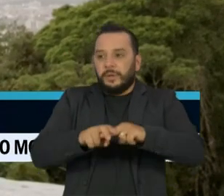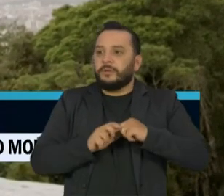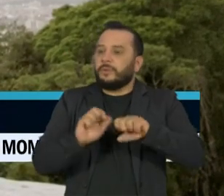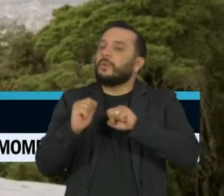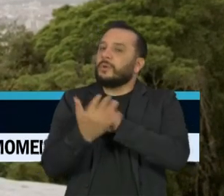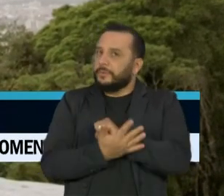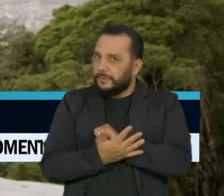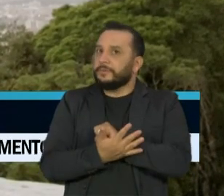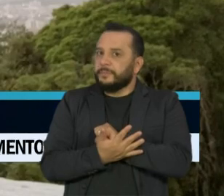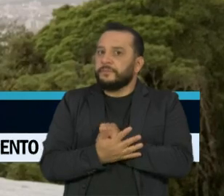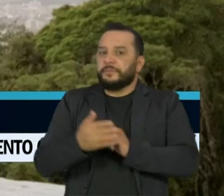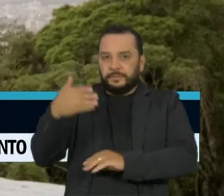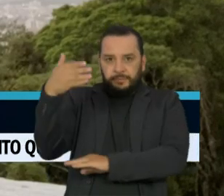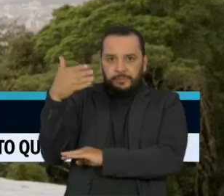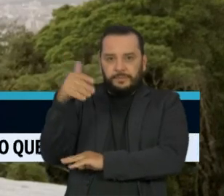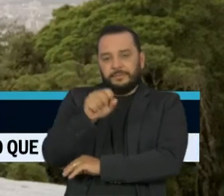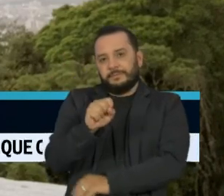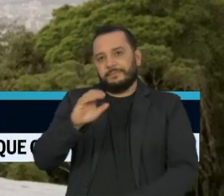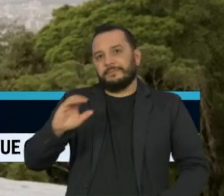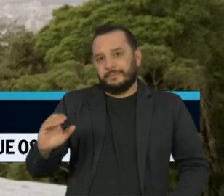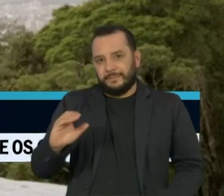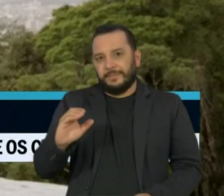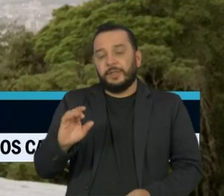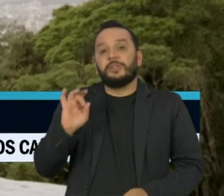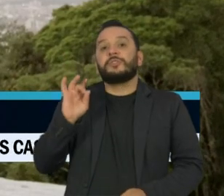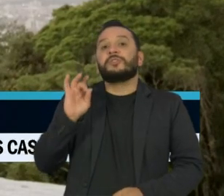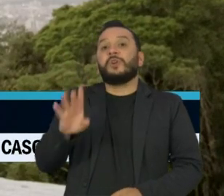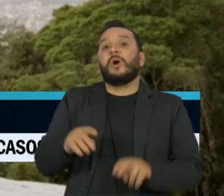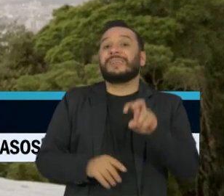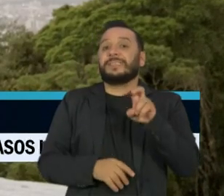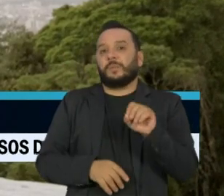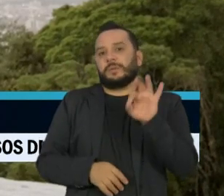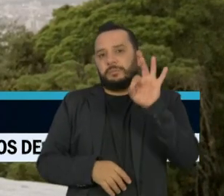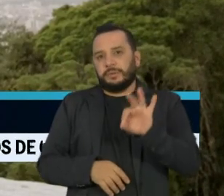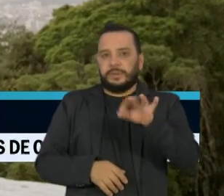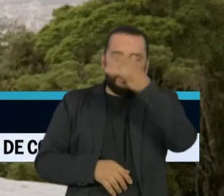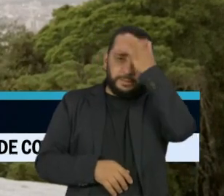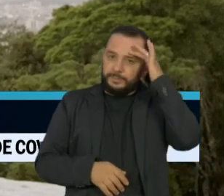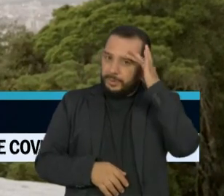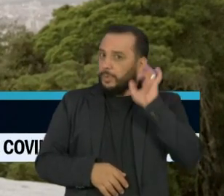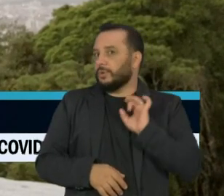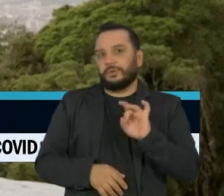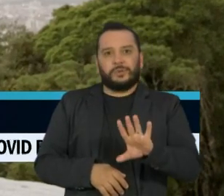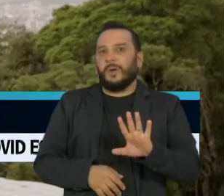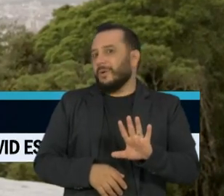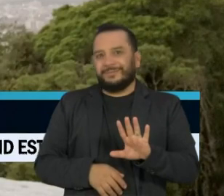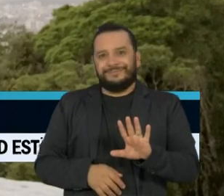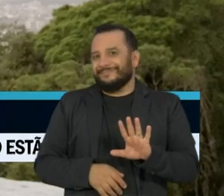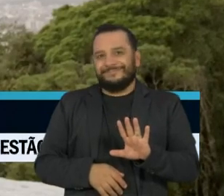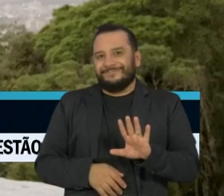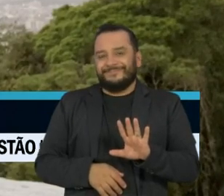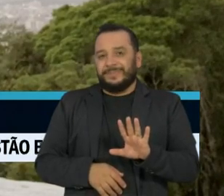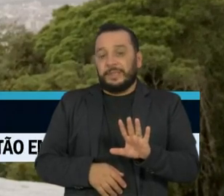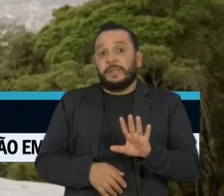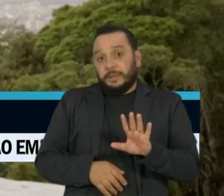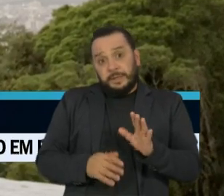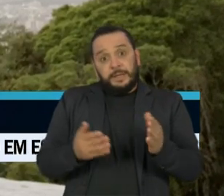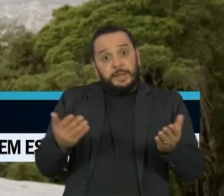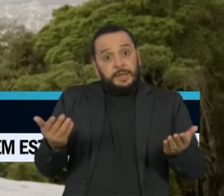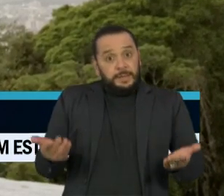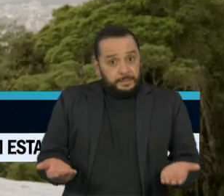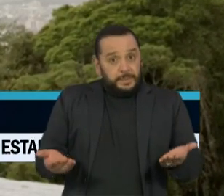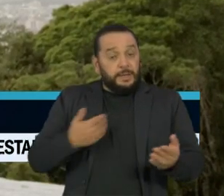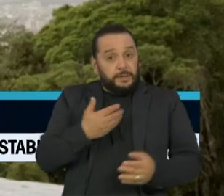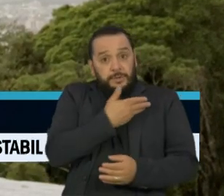coronavírus, os hotéis de Santa Catarina só podem receber 50% da sua capacidade total. Ainda assim, o